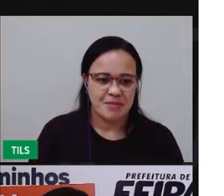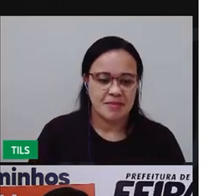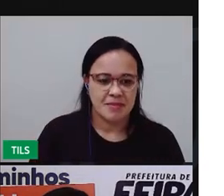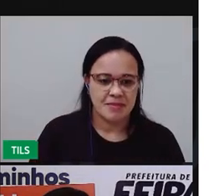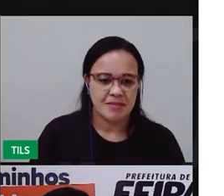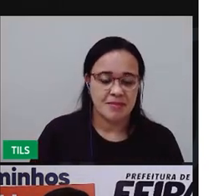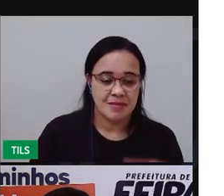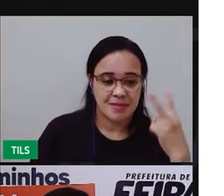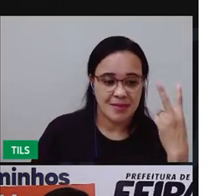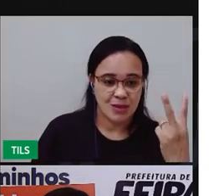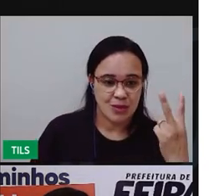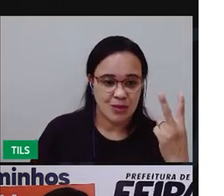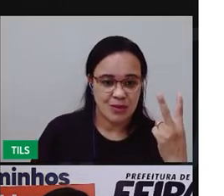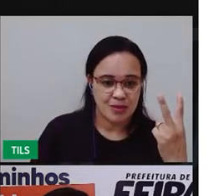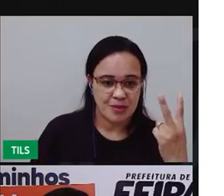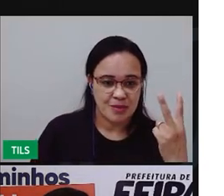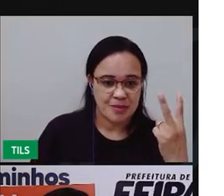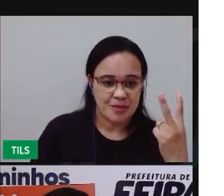Dois.